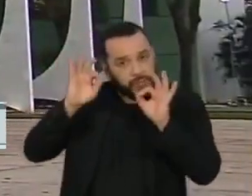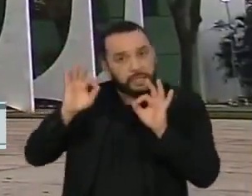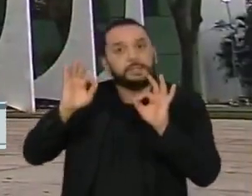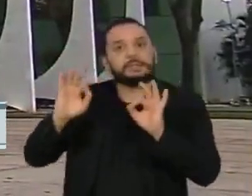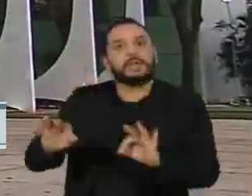os depoimentos.